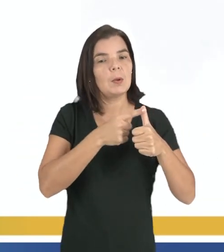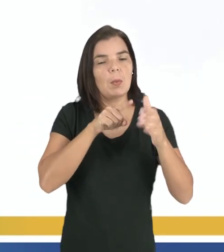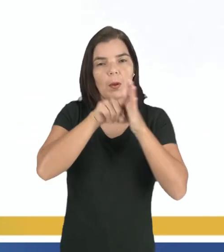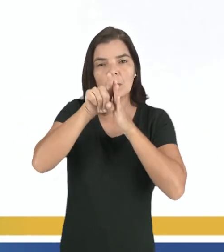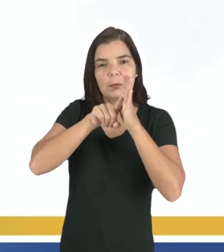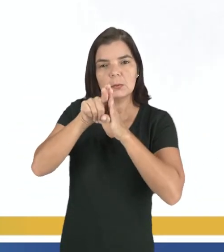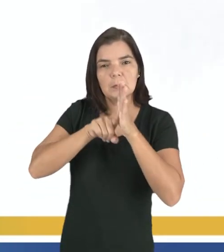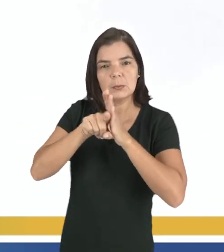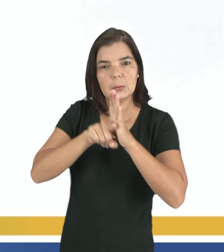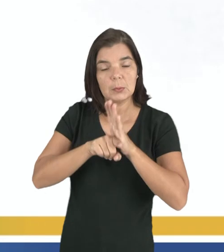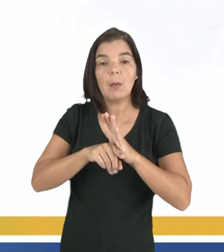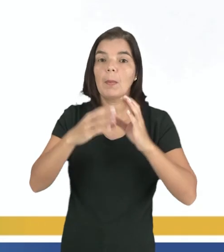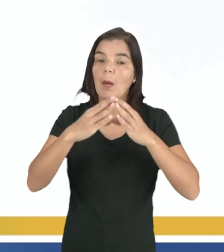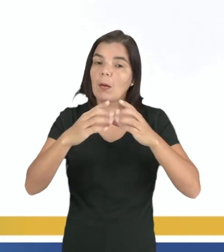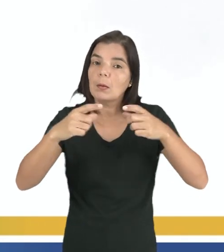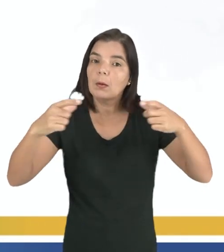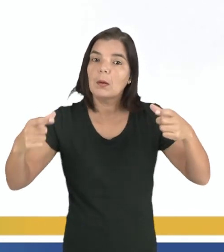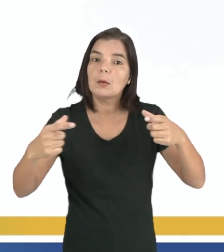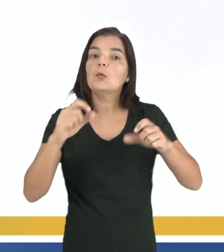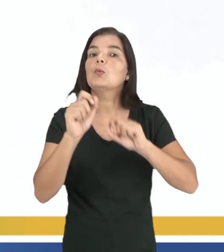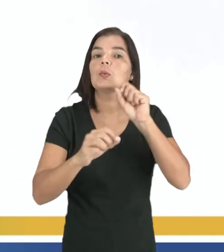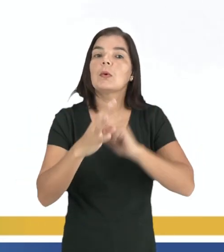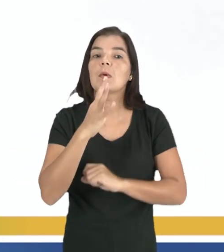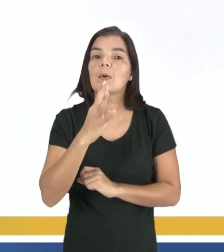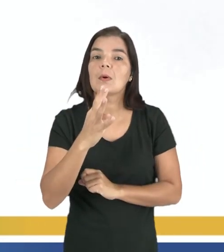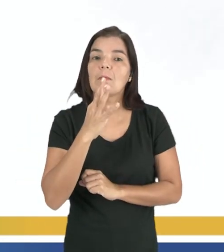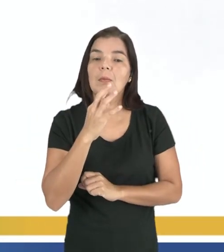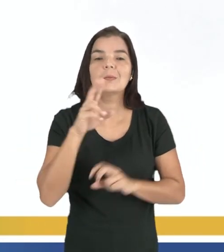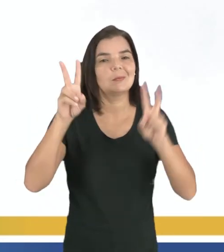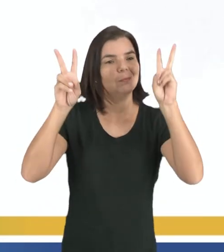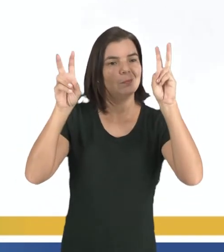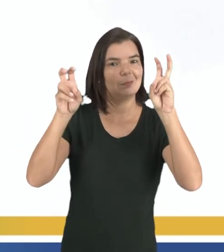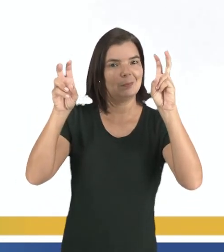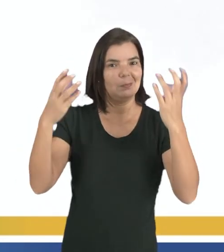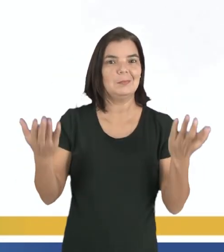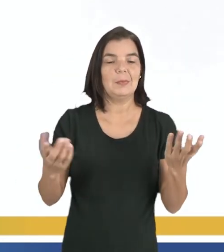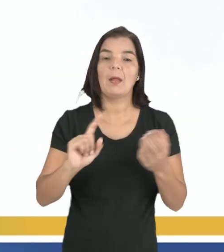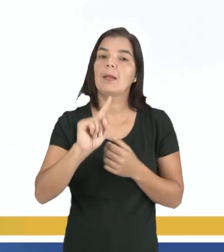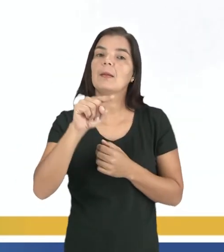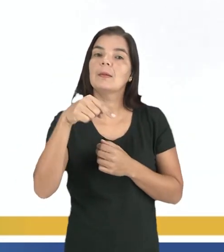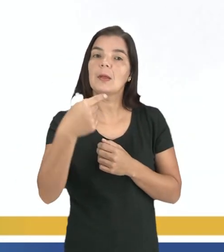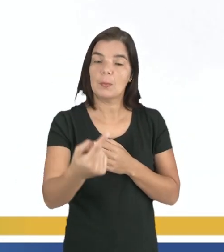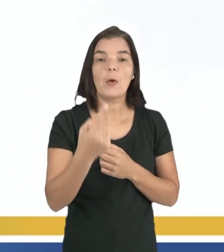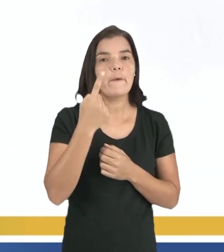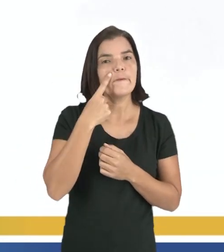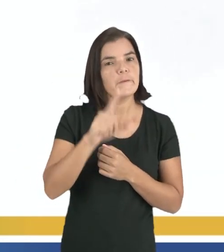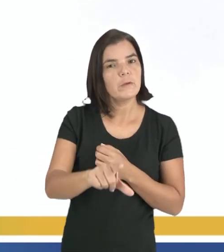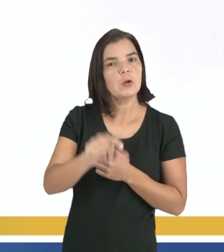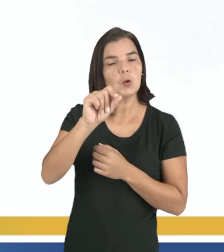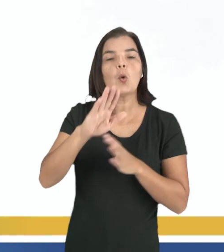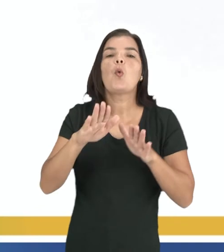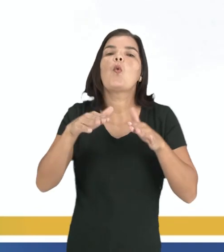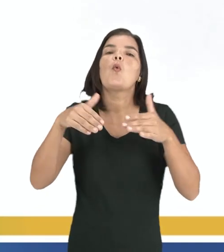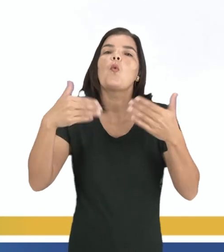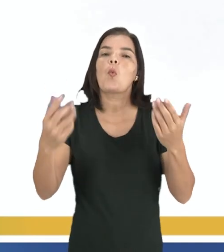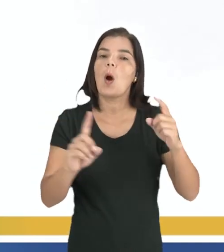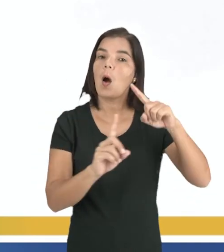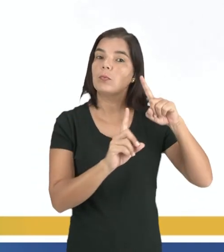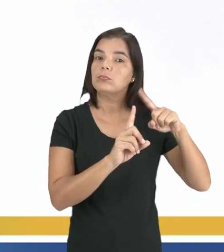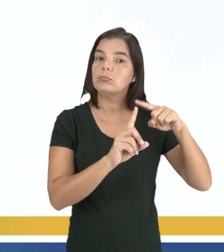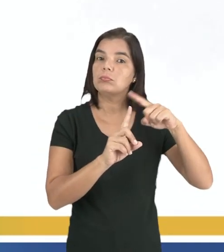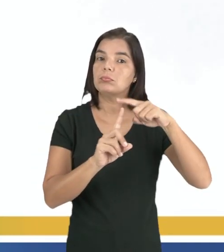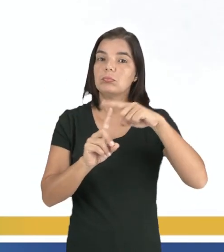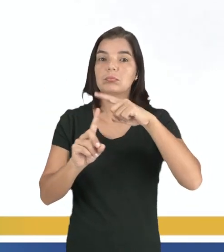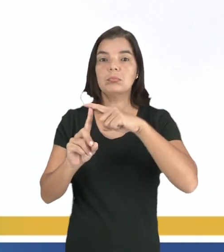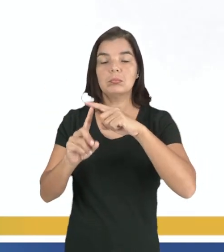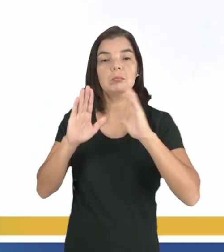pesquisa para você poder ampliar os seus conhecimentos sobre esse assunto. Depois, você vai escolher em quais tipologias aí